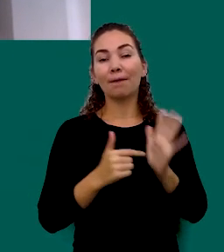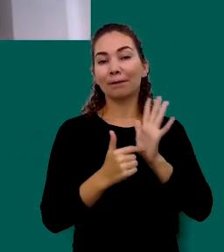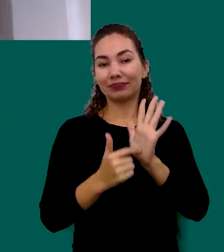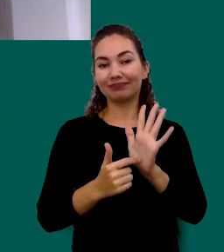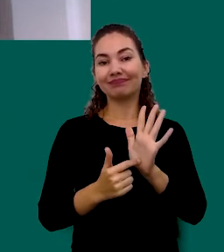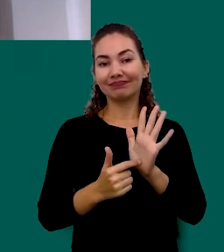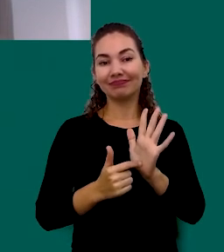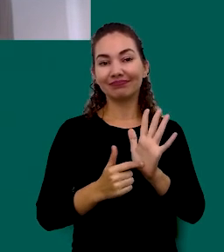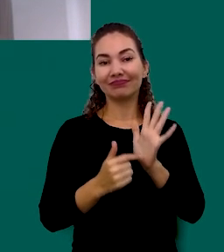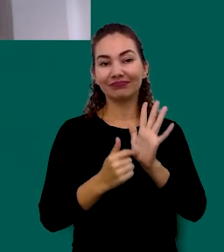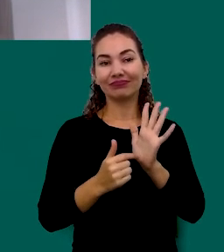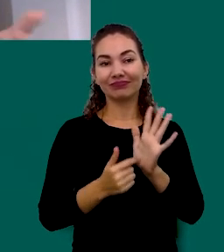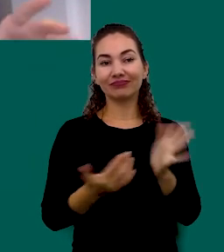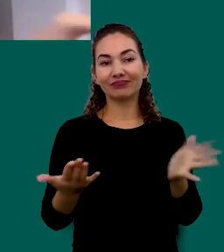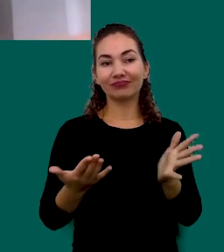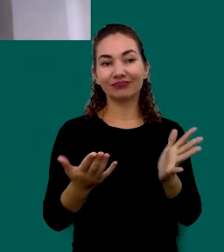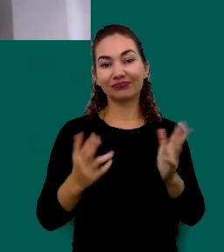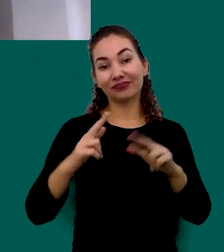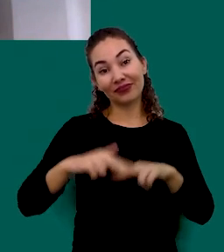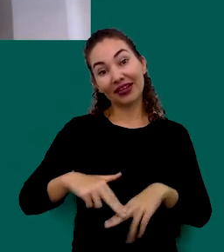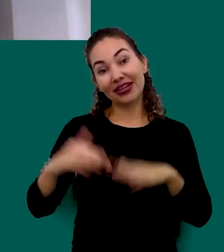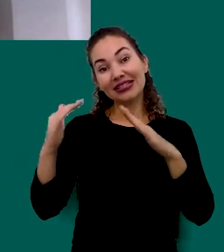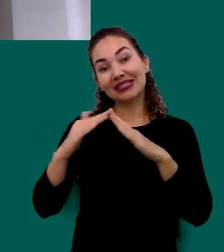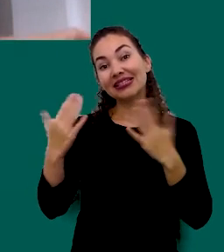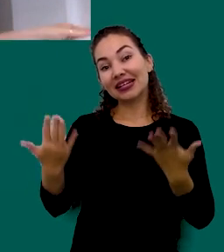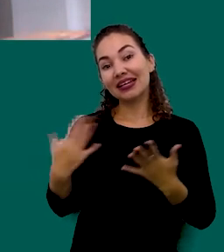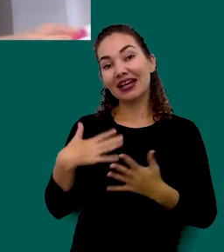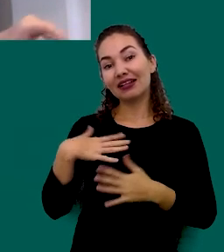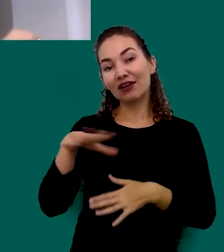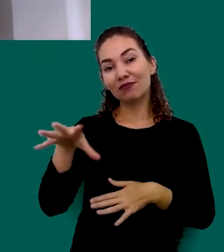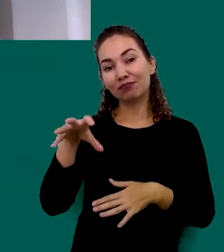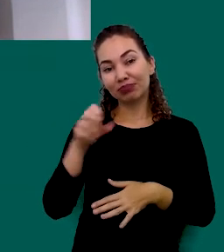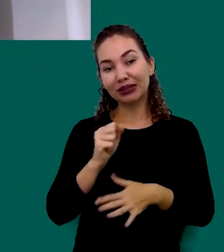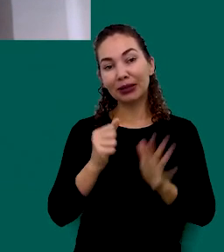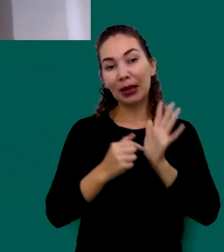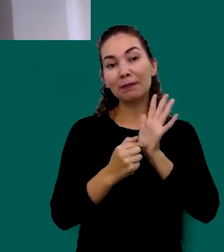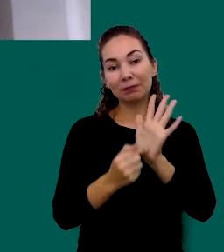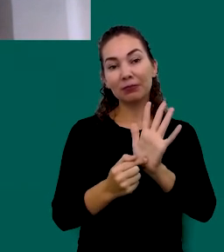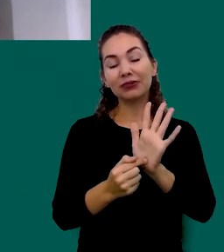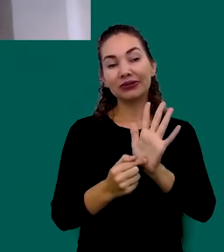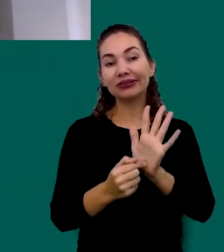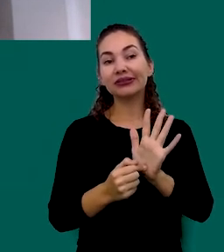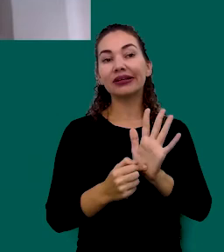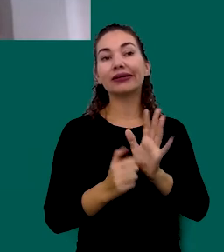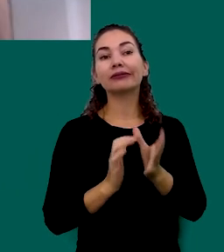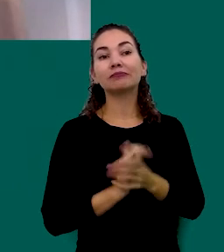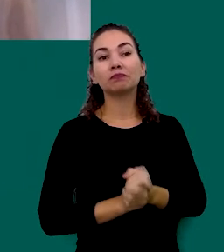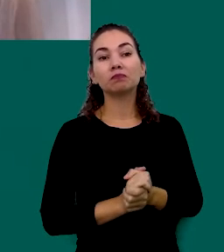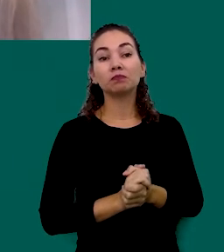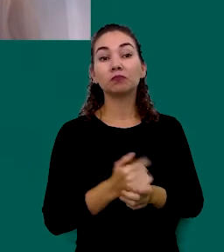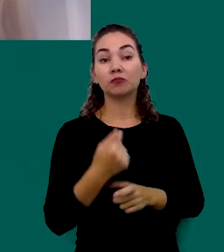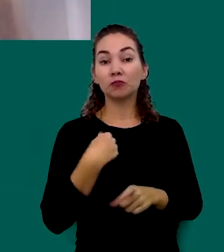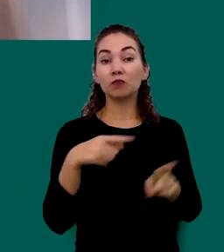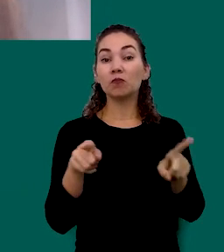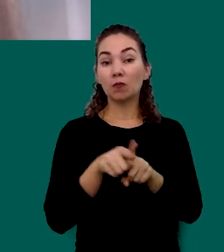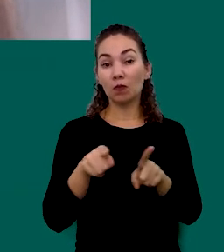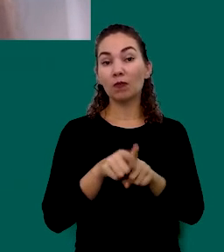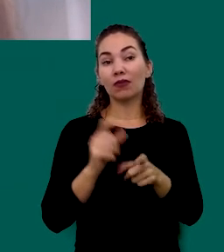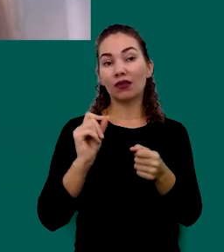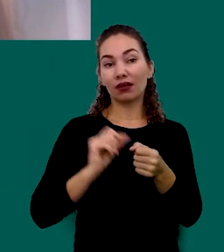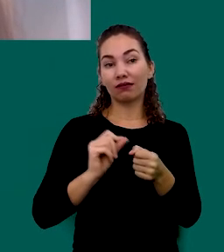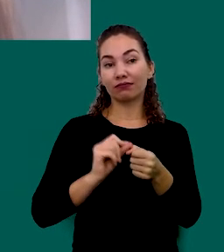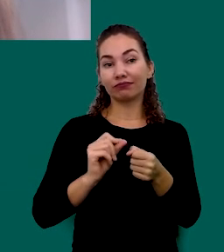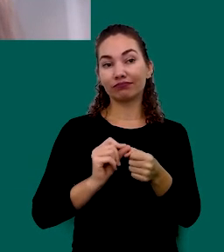Mostrar Para Vocês Já Que A Gente Está Em Casa Então A Gente Tem Possibilidades Eu Também Faço